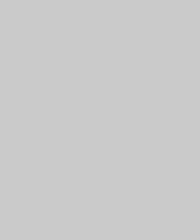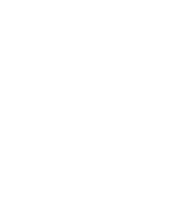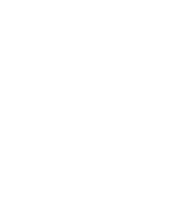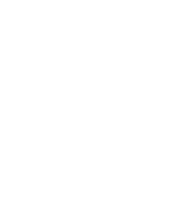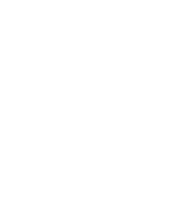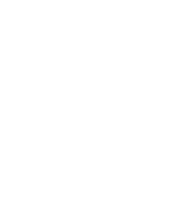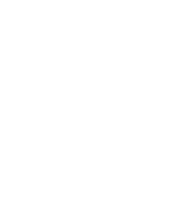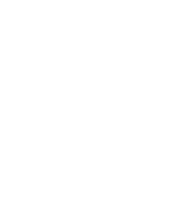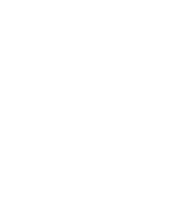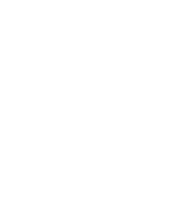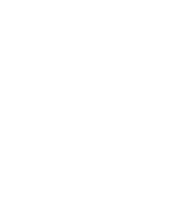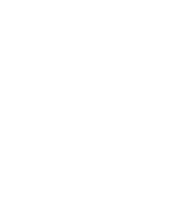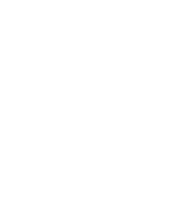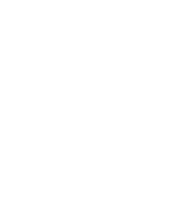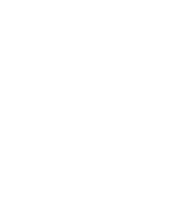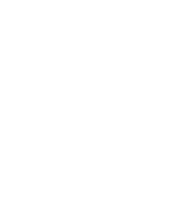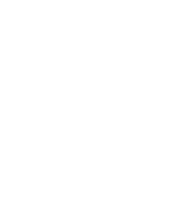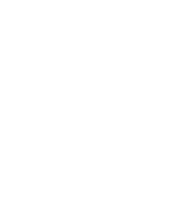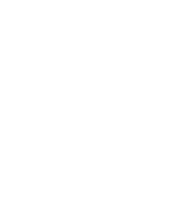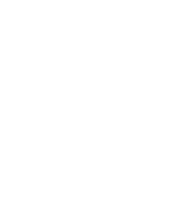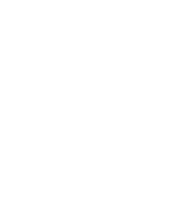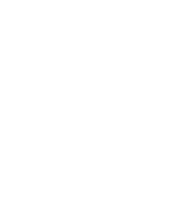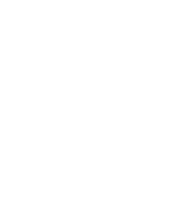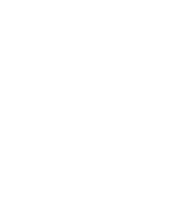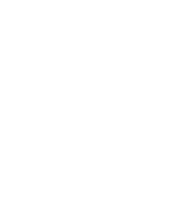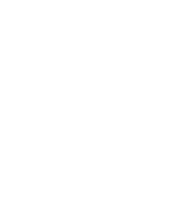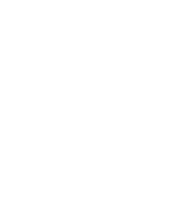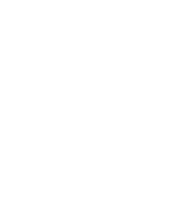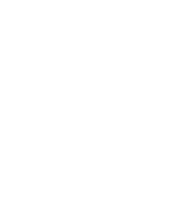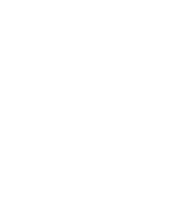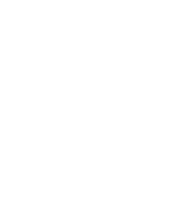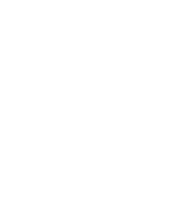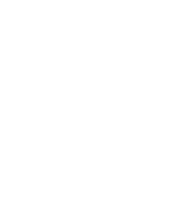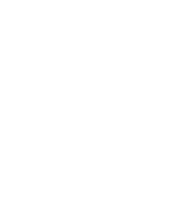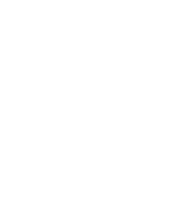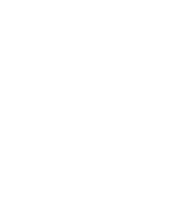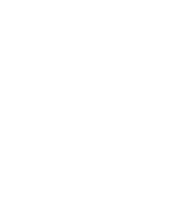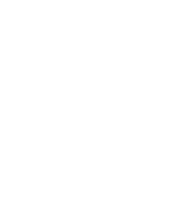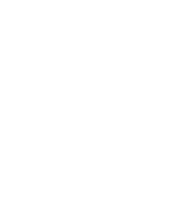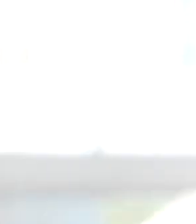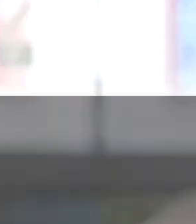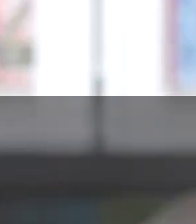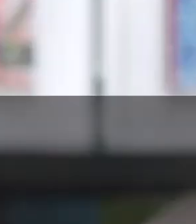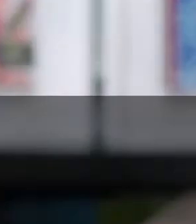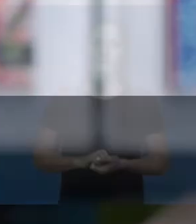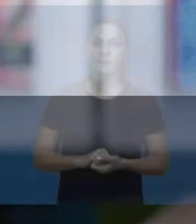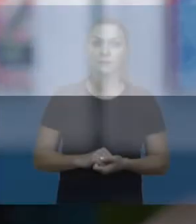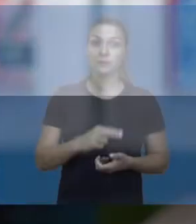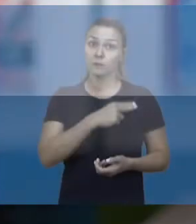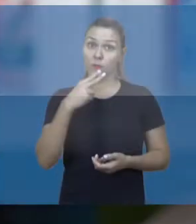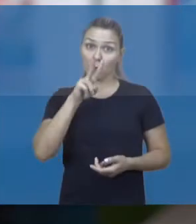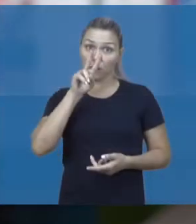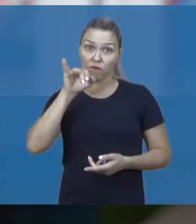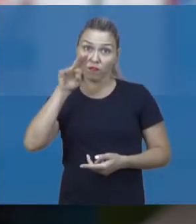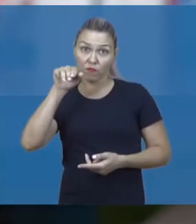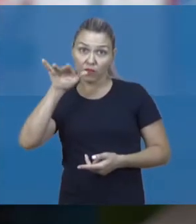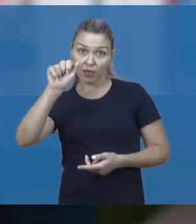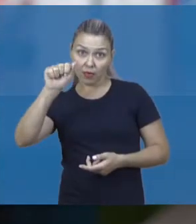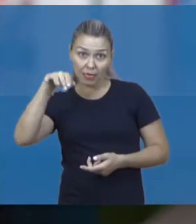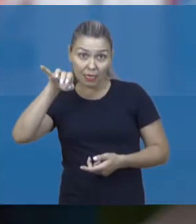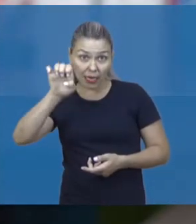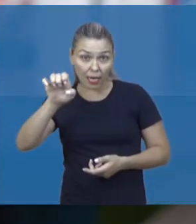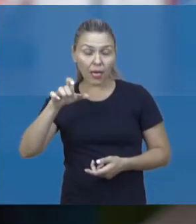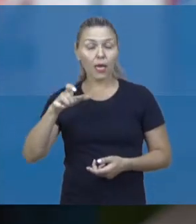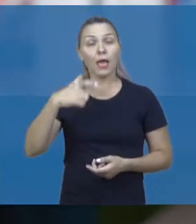O nome é Liliane Garcês,